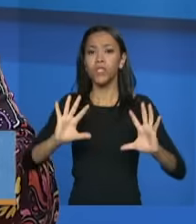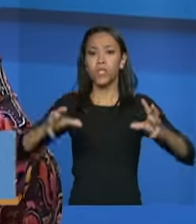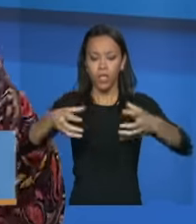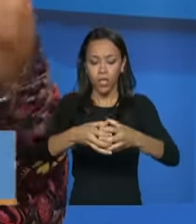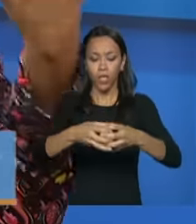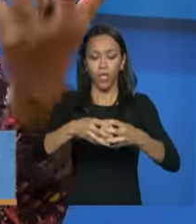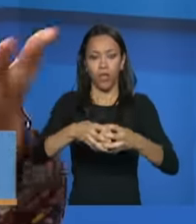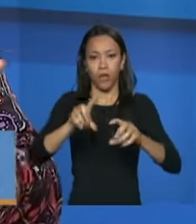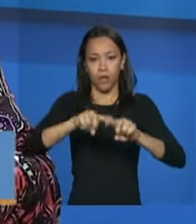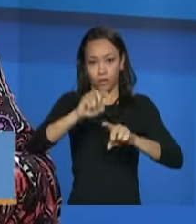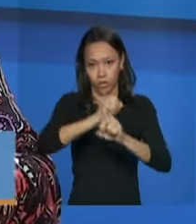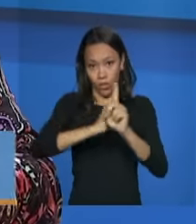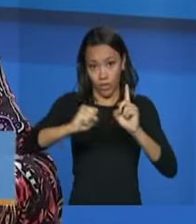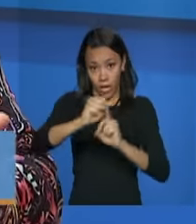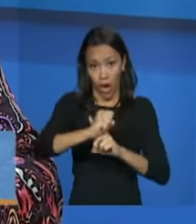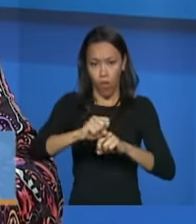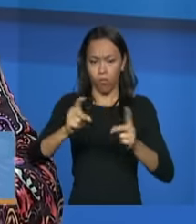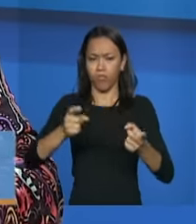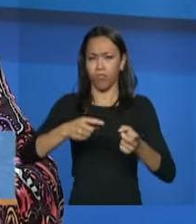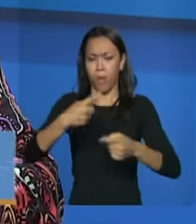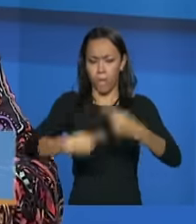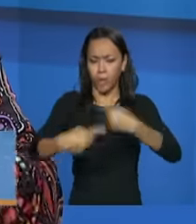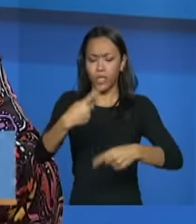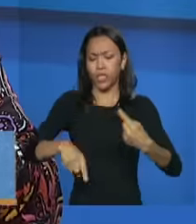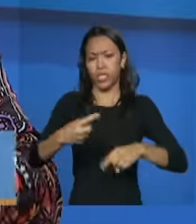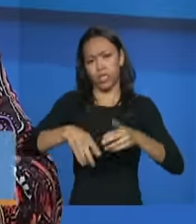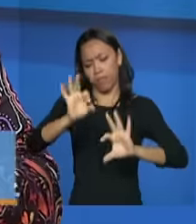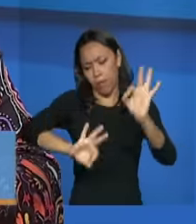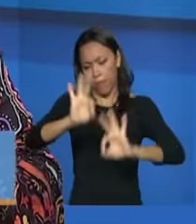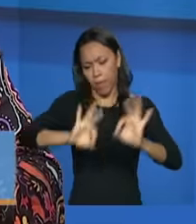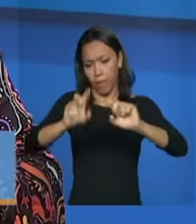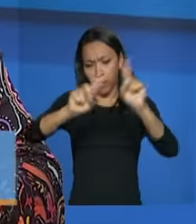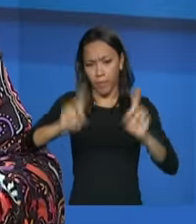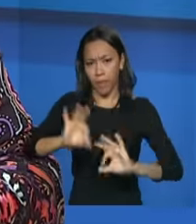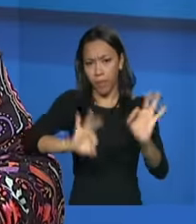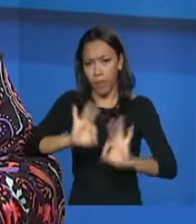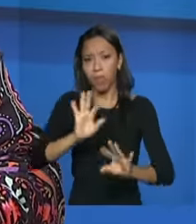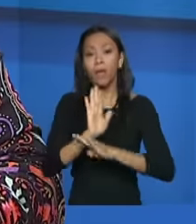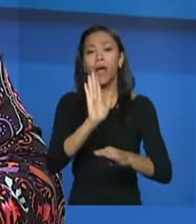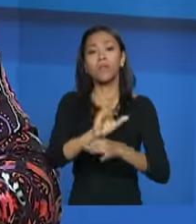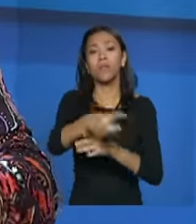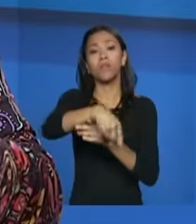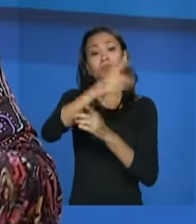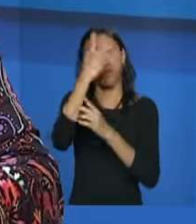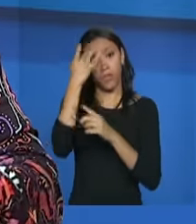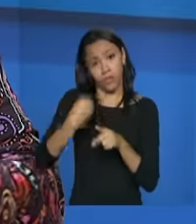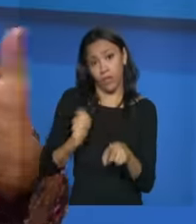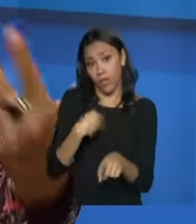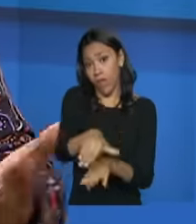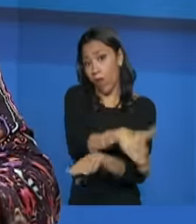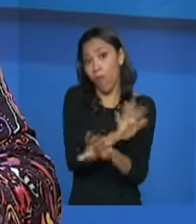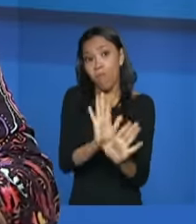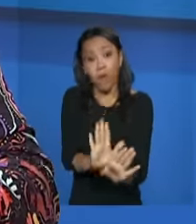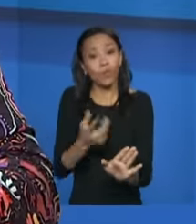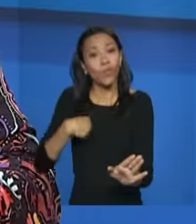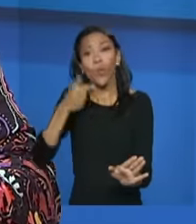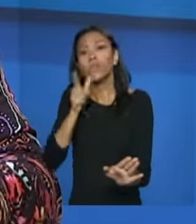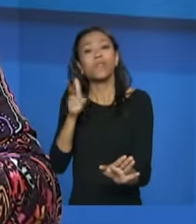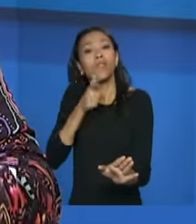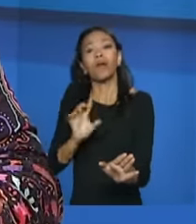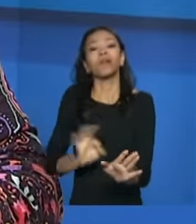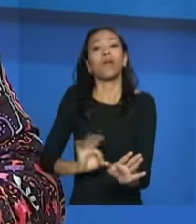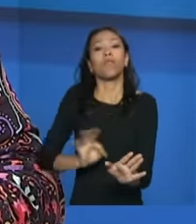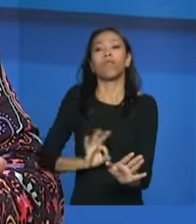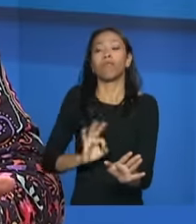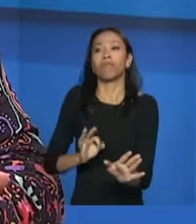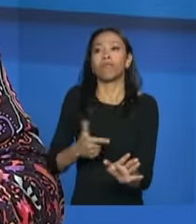diretrizes fazer todo um desenho de política de assistência social para atender essas pessoas em situação de vulnerabilidade se a gente não conseguir trabalhar de uma forma articulada